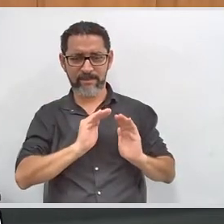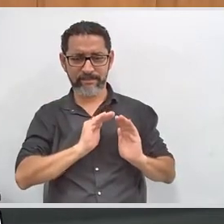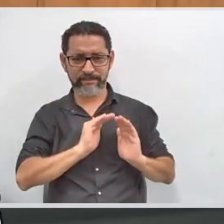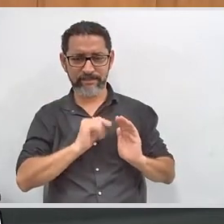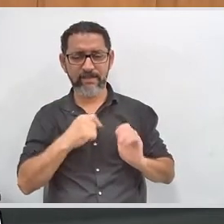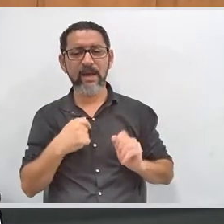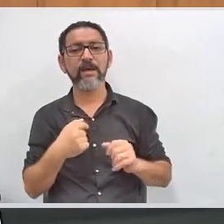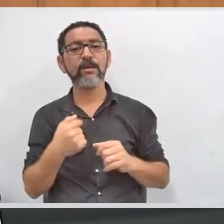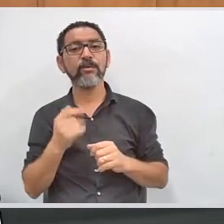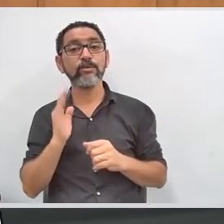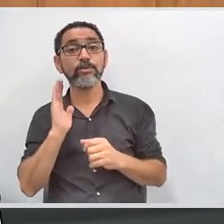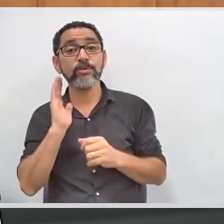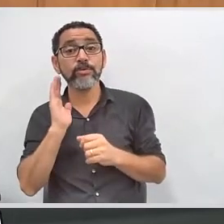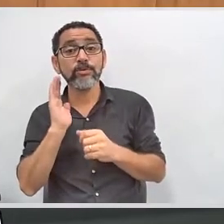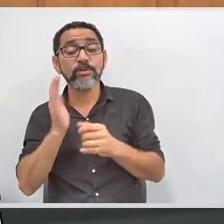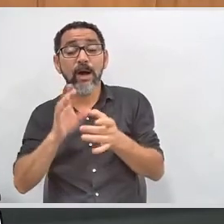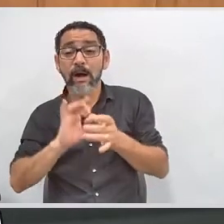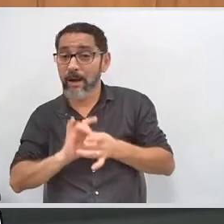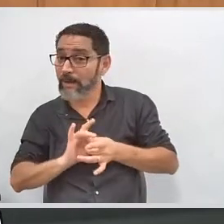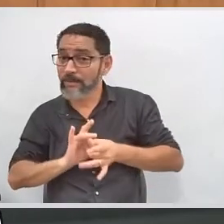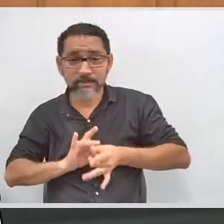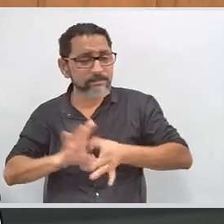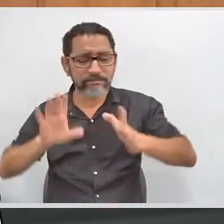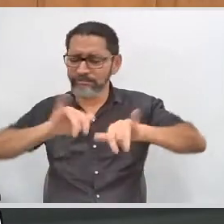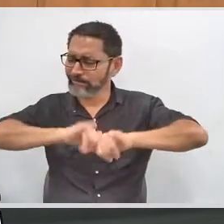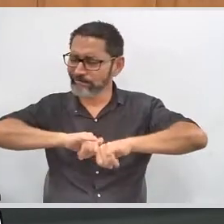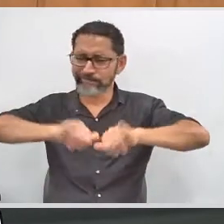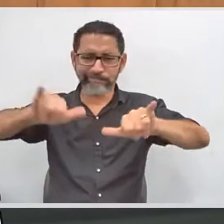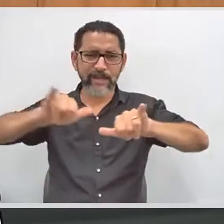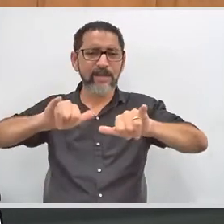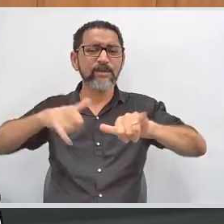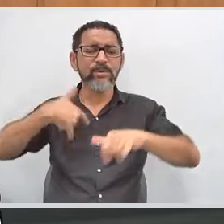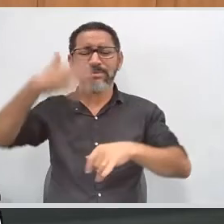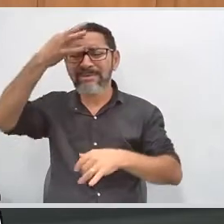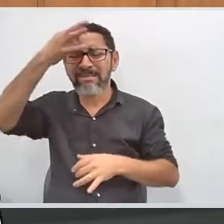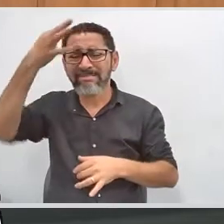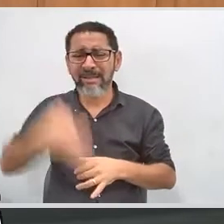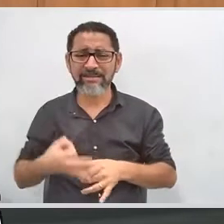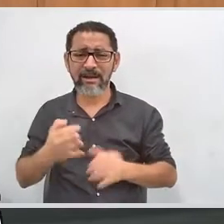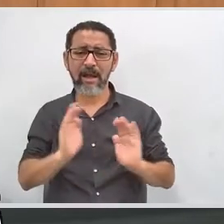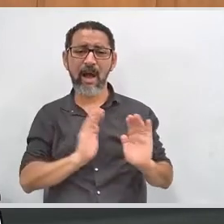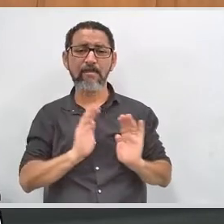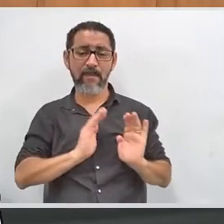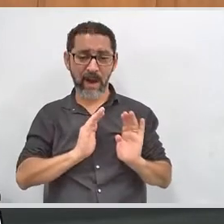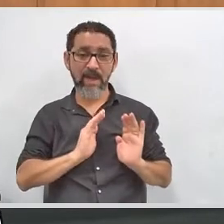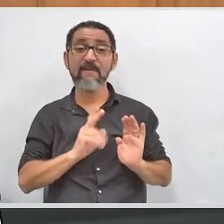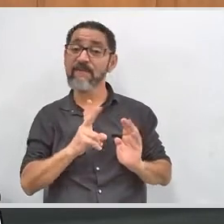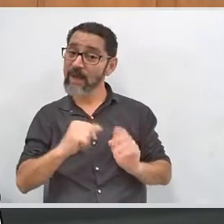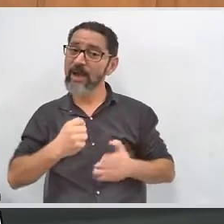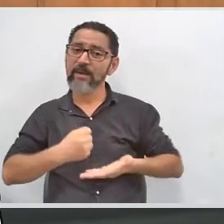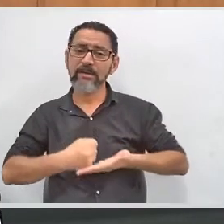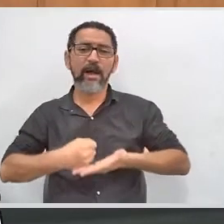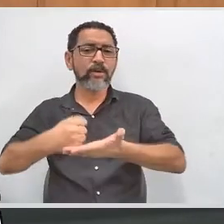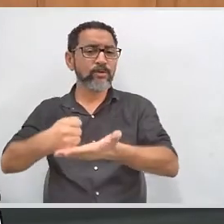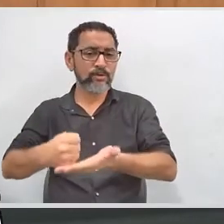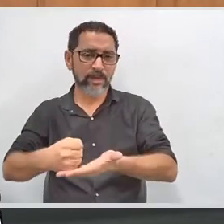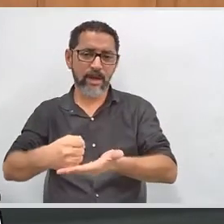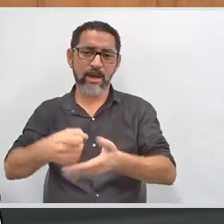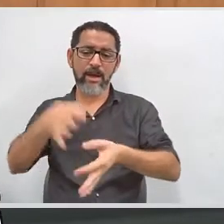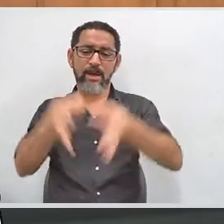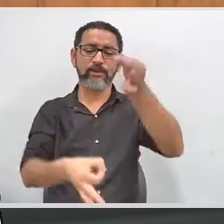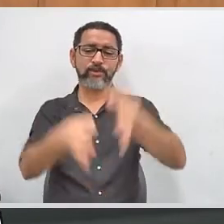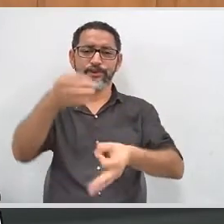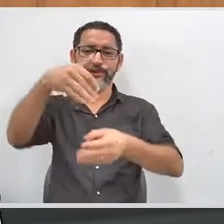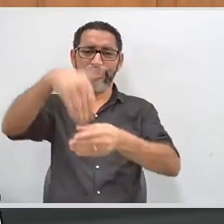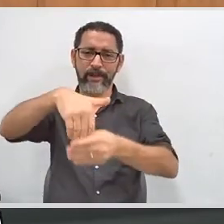essa criantela. Nós colocamos à disposição, eu tenho certeza que os APAIs poderão contribuir muito com justiça eleitoral. E saio daqui tranquilo,